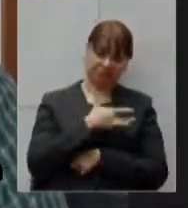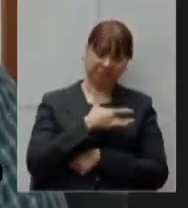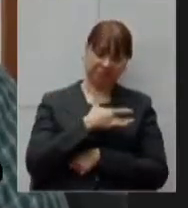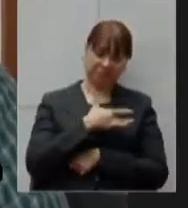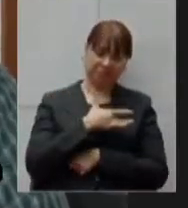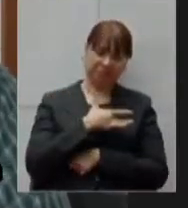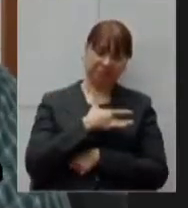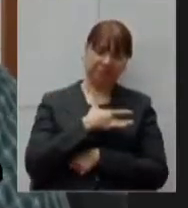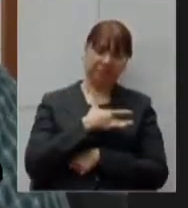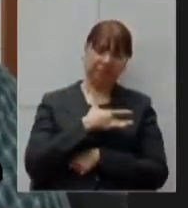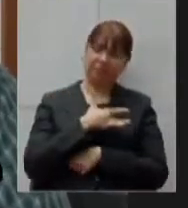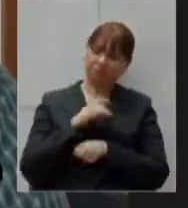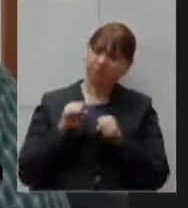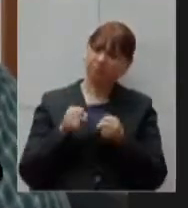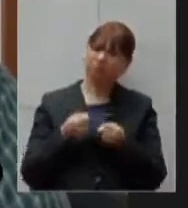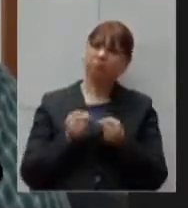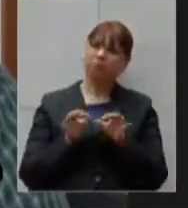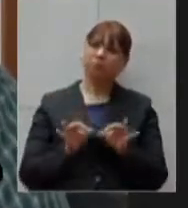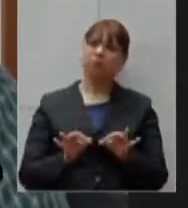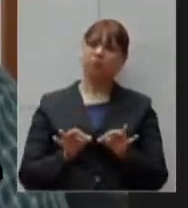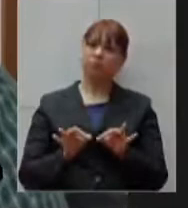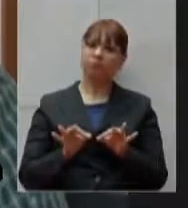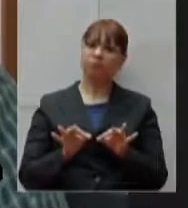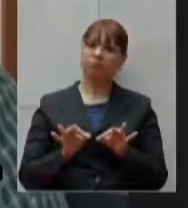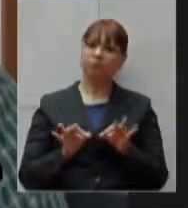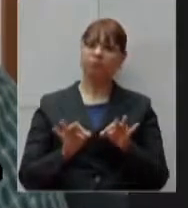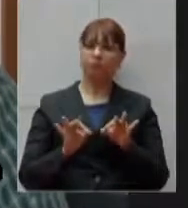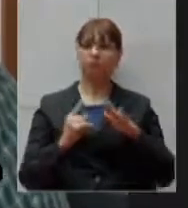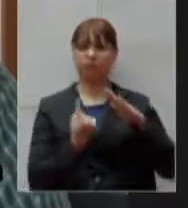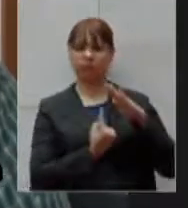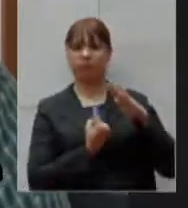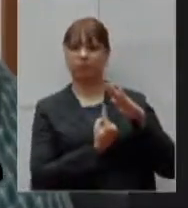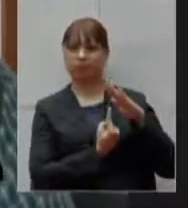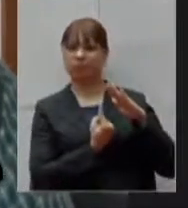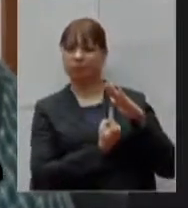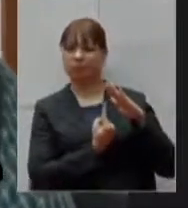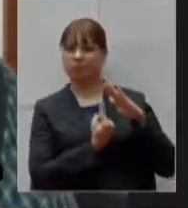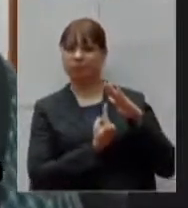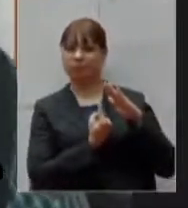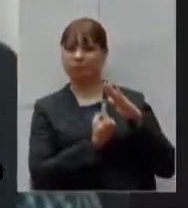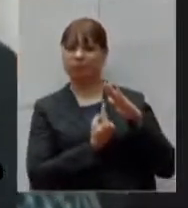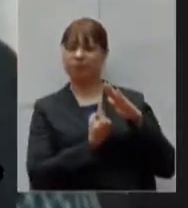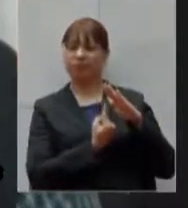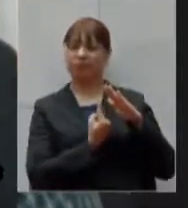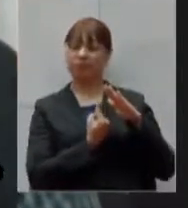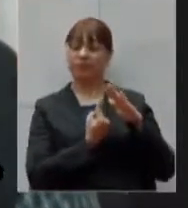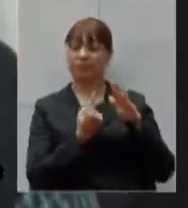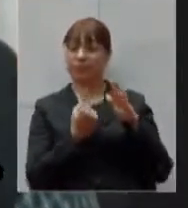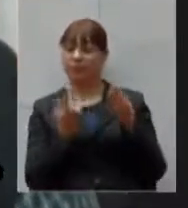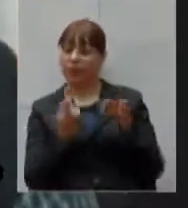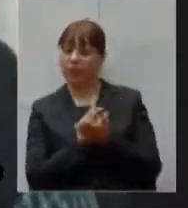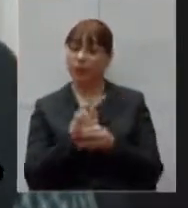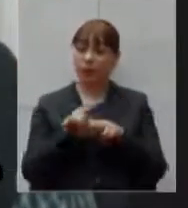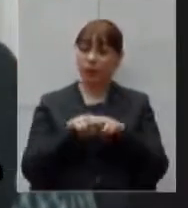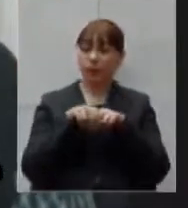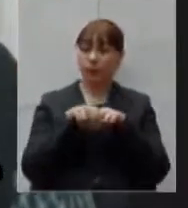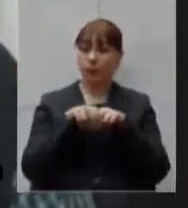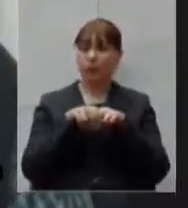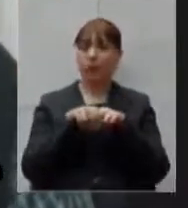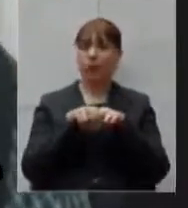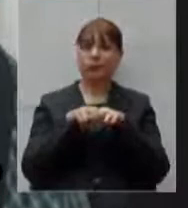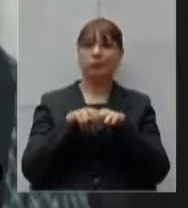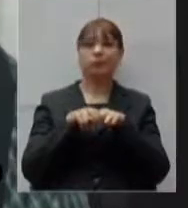mais veementemente a questão do isolamento social isso se dá possivelmente pelo aumento dos casos